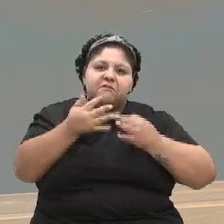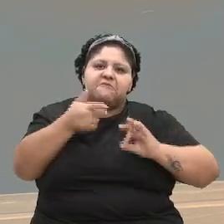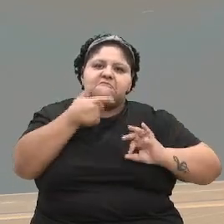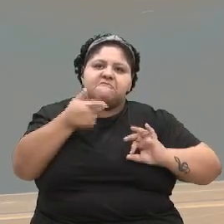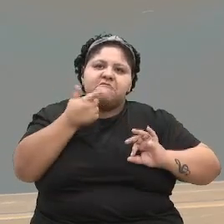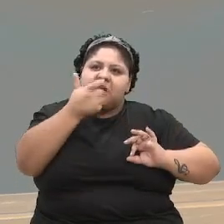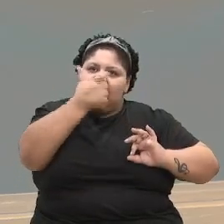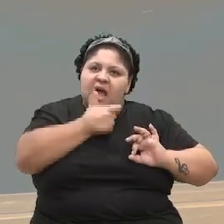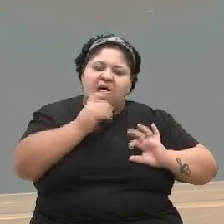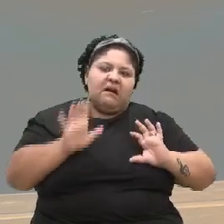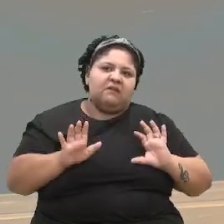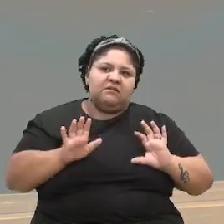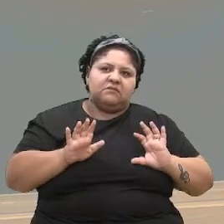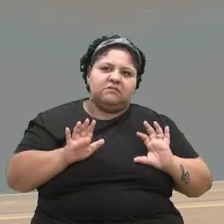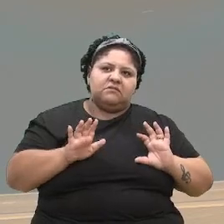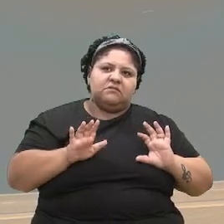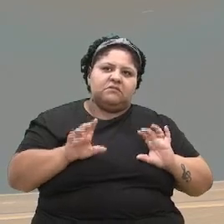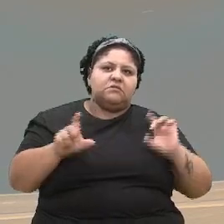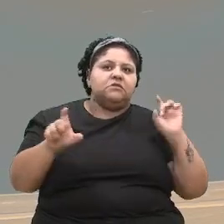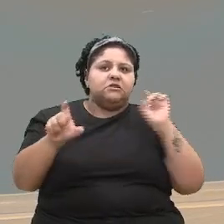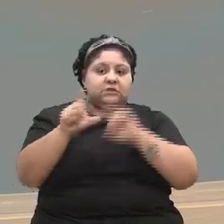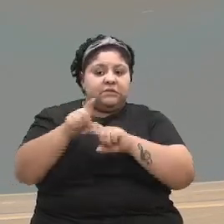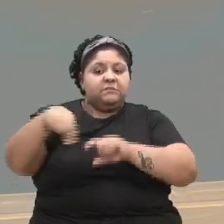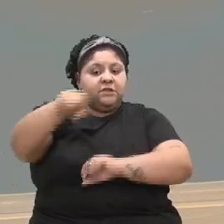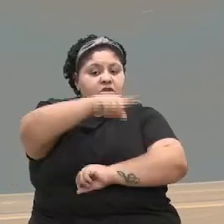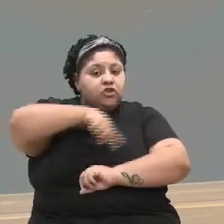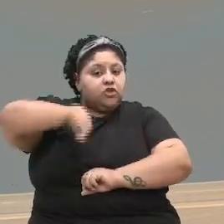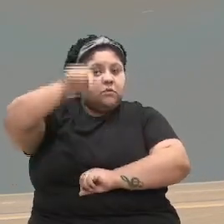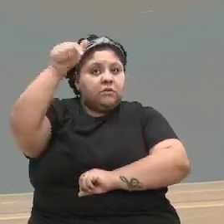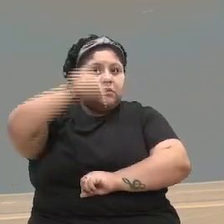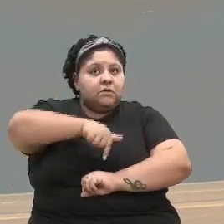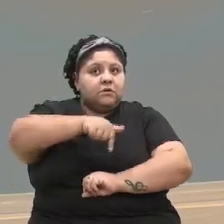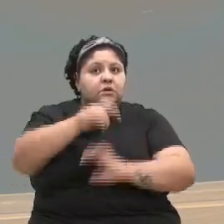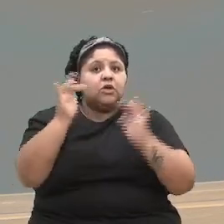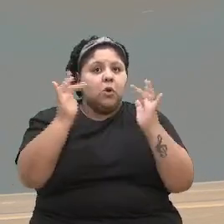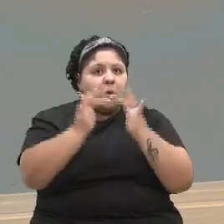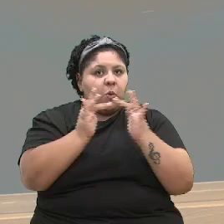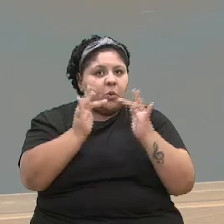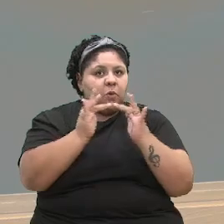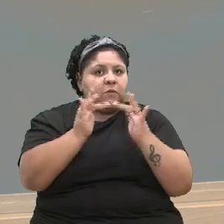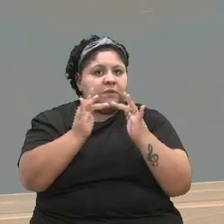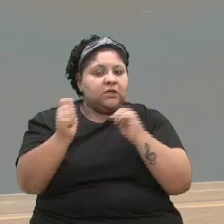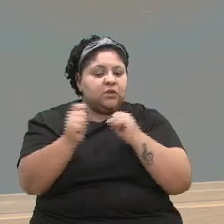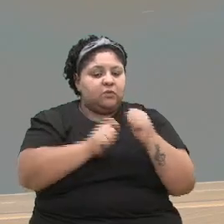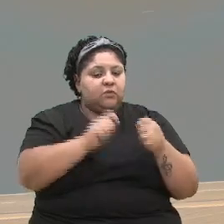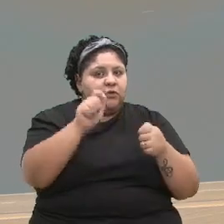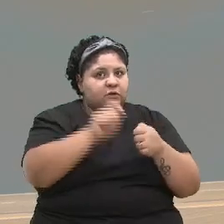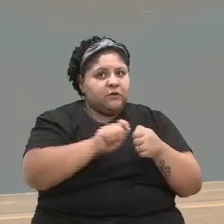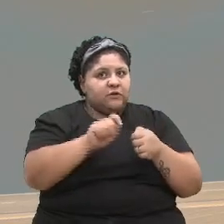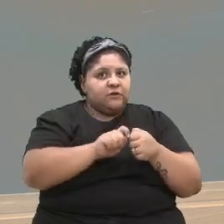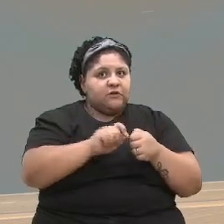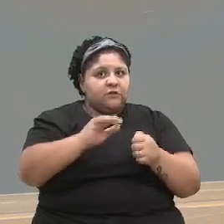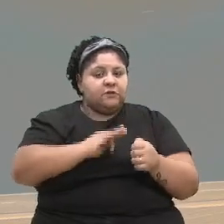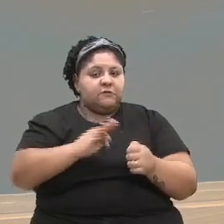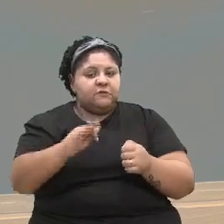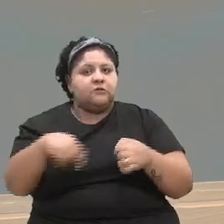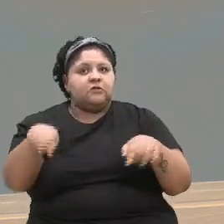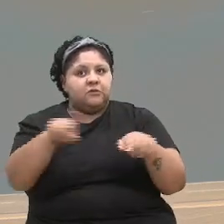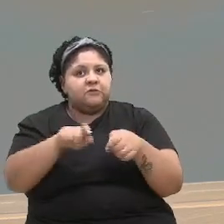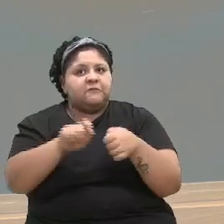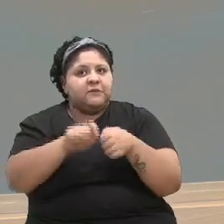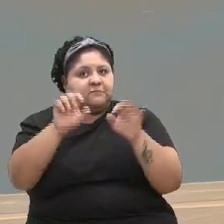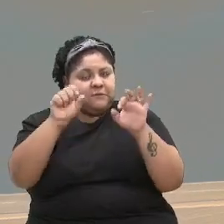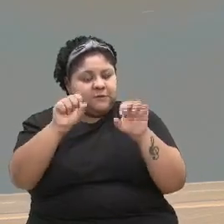acho que no que depender de nós, aqui os contatos que a gente pode fazer em nível federal, nós faremos.